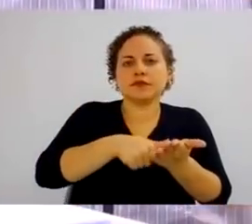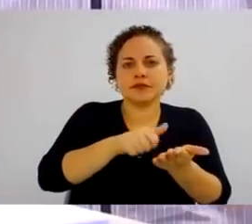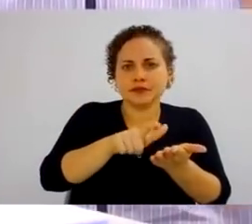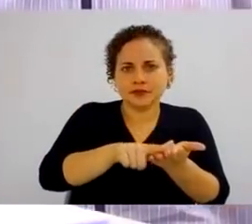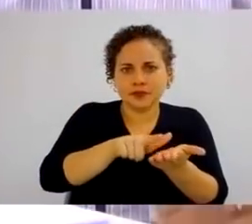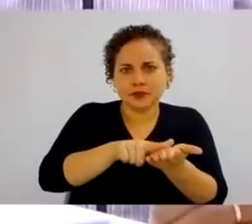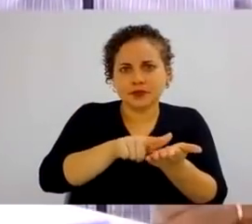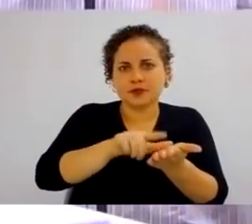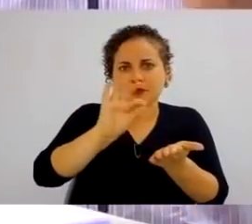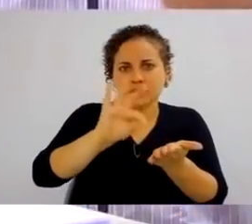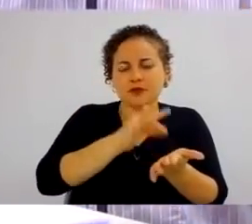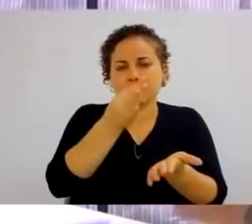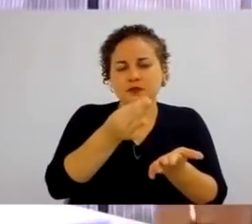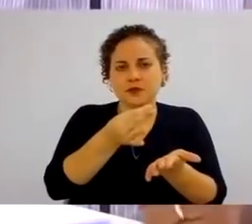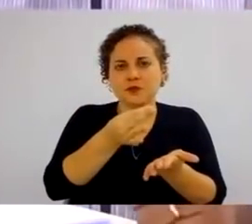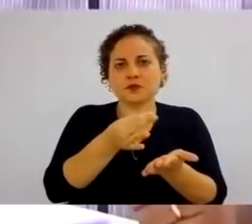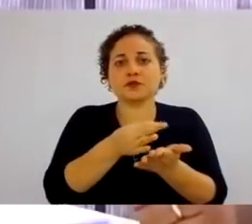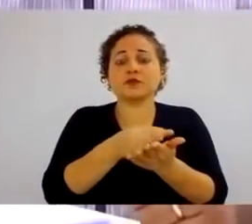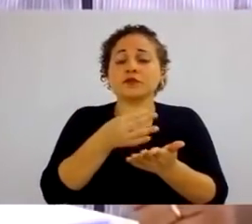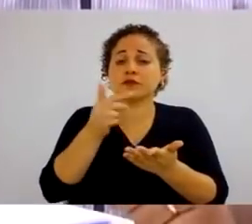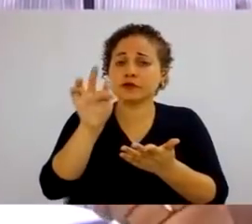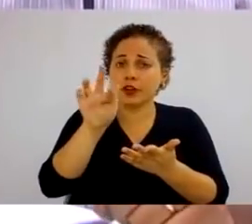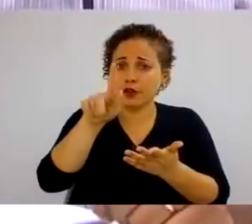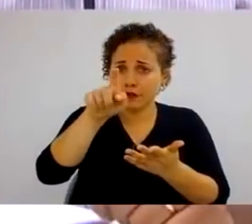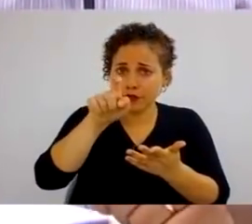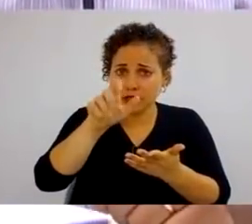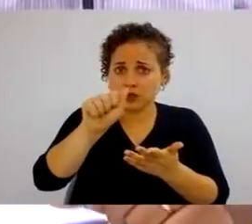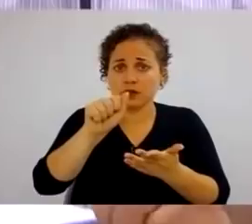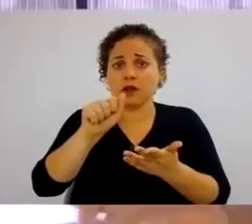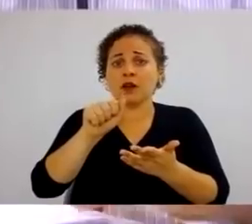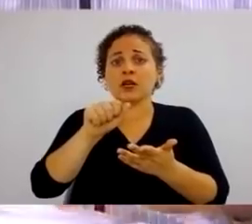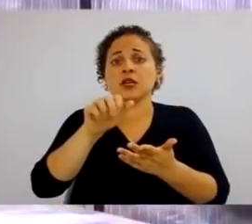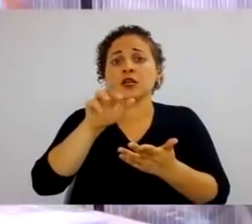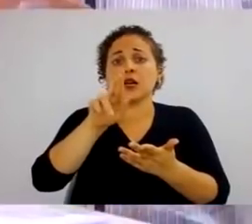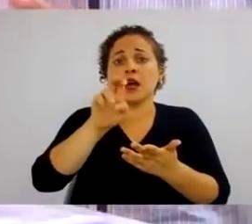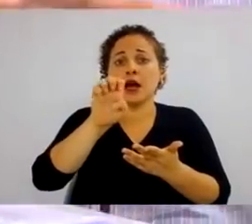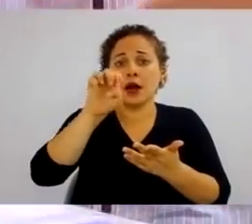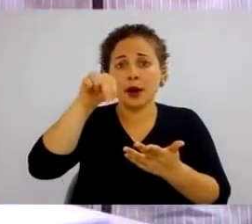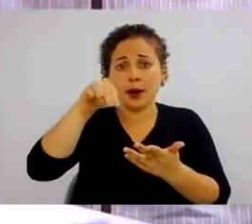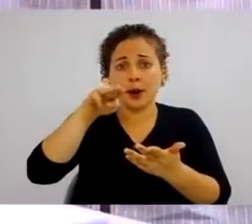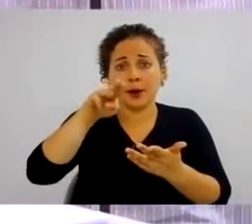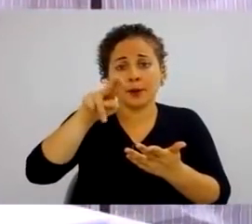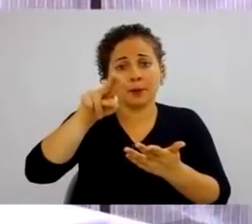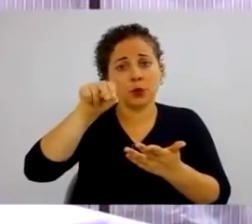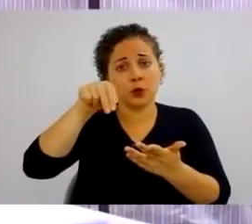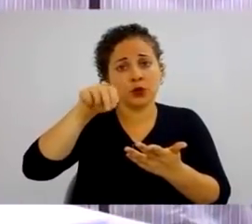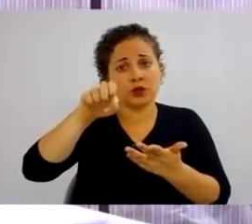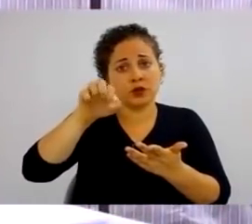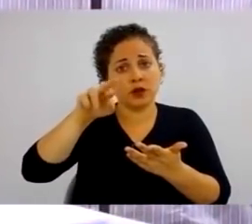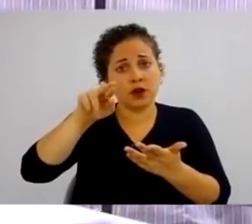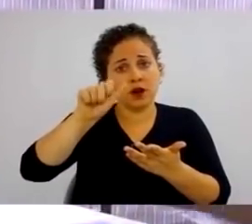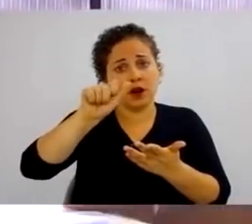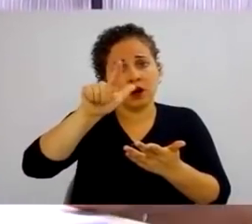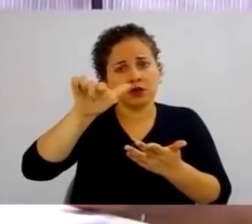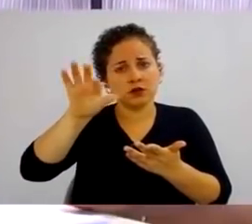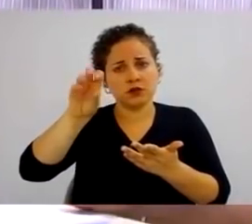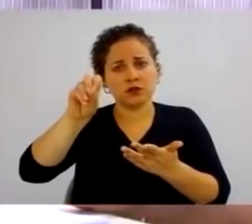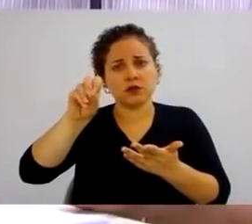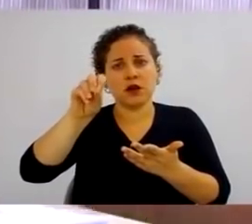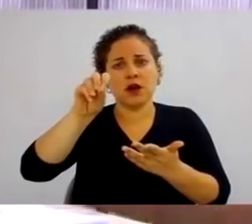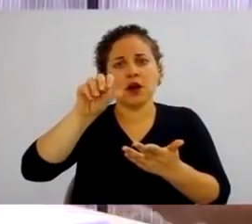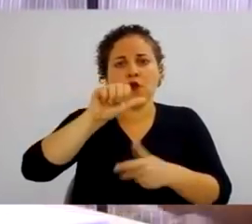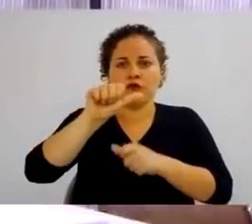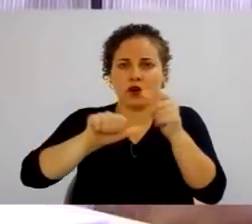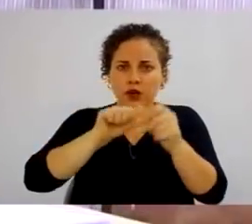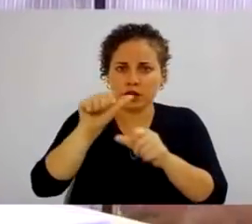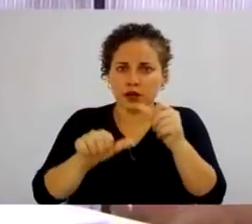mínimo, tá lá. Remuneração fixa. E a remuneração variável, gente, ela traz uma gama de outros, né?